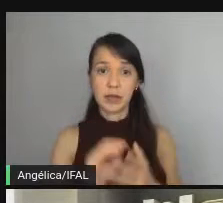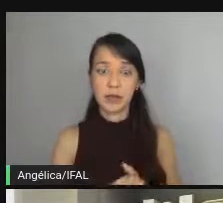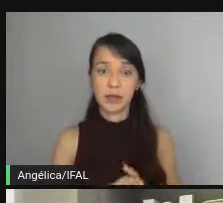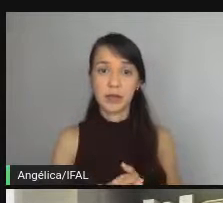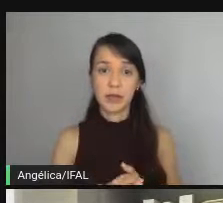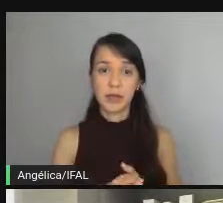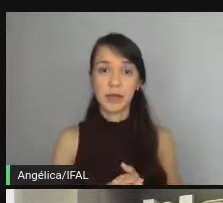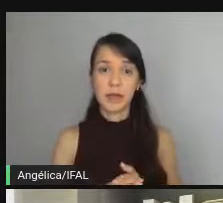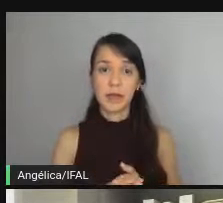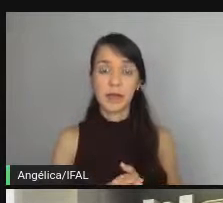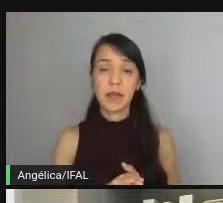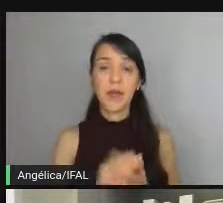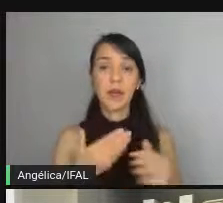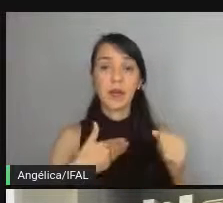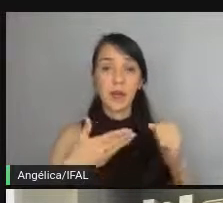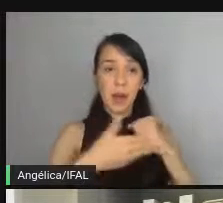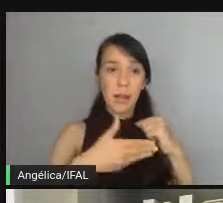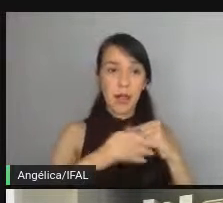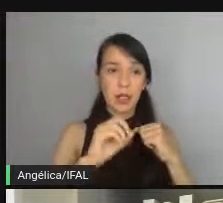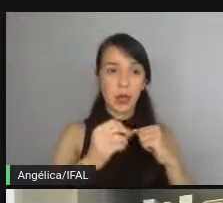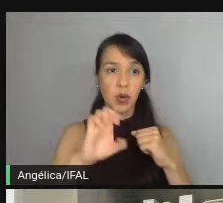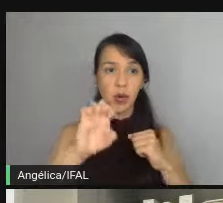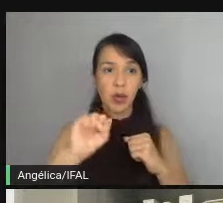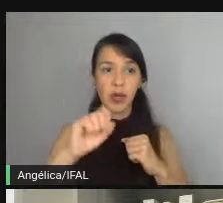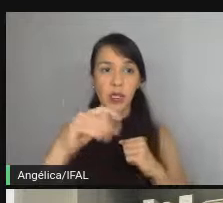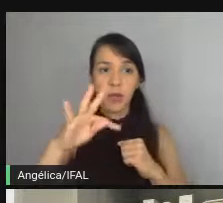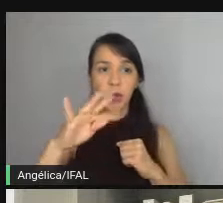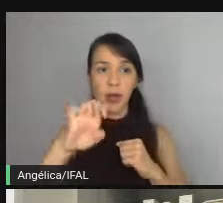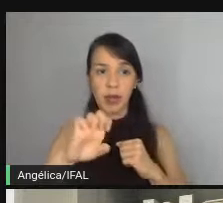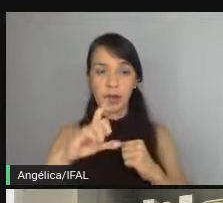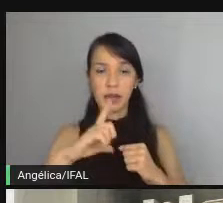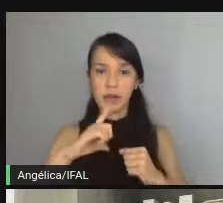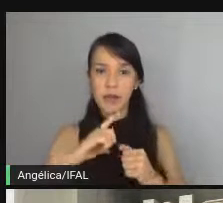a base ou expoente recebe